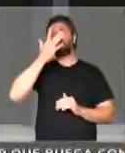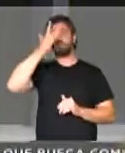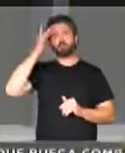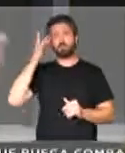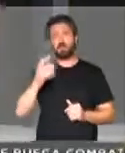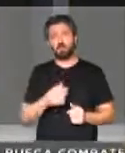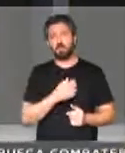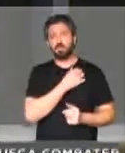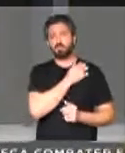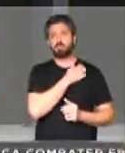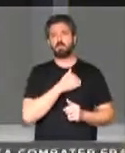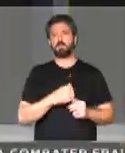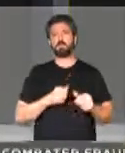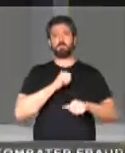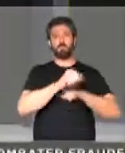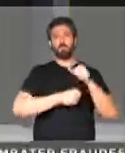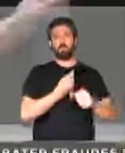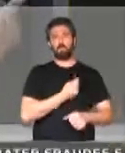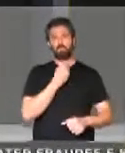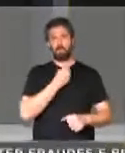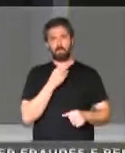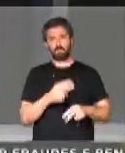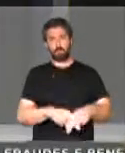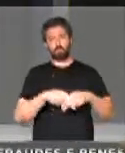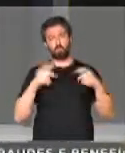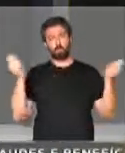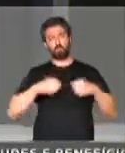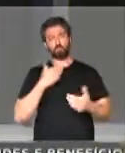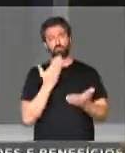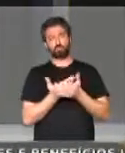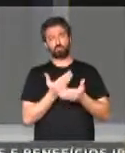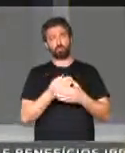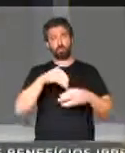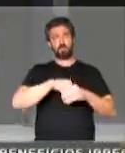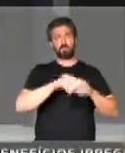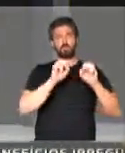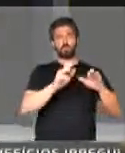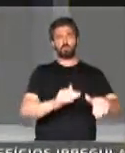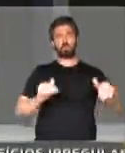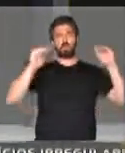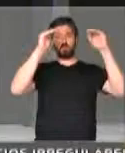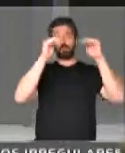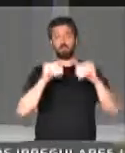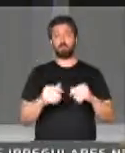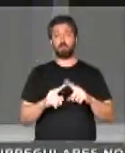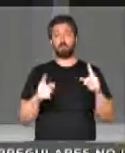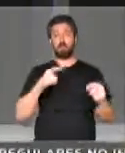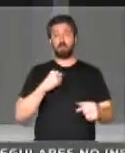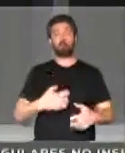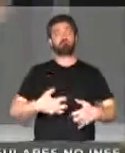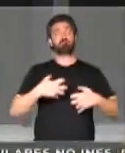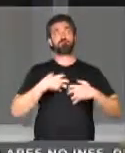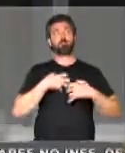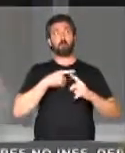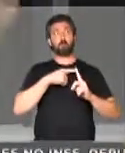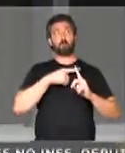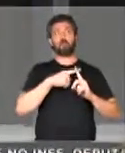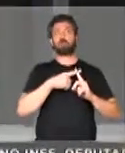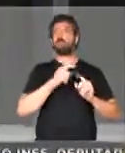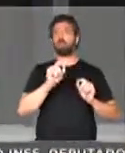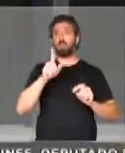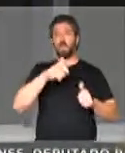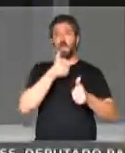pessoas tiveram a vida mudada pela possibilidade do ensino superior? Mas eu tenho um otimismo, que é o